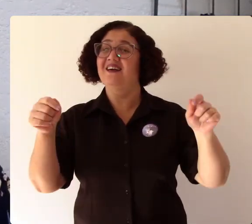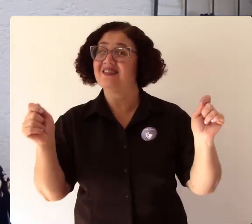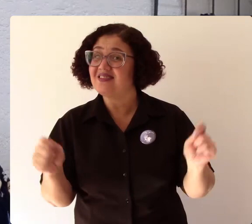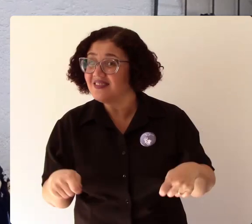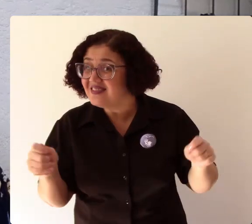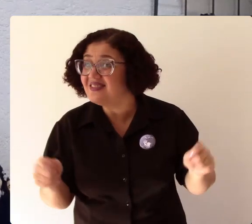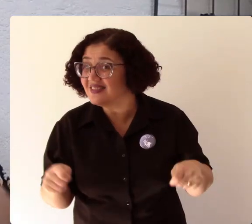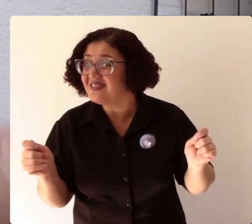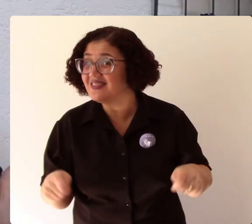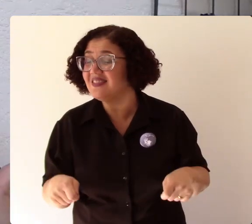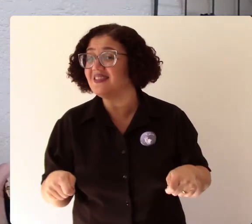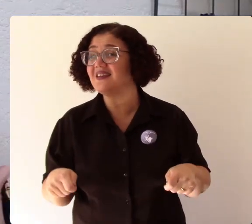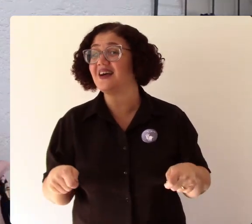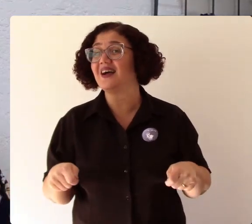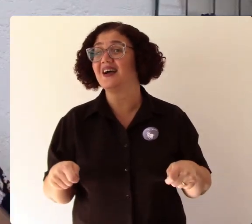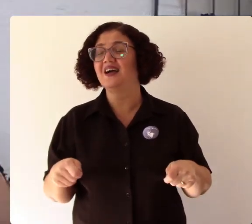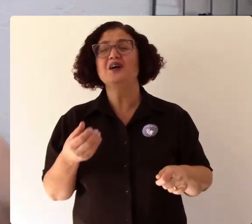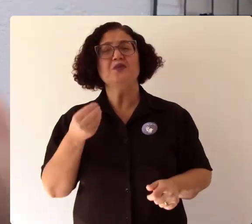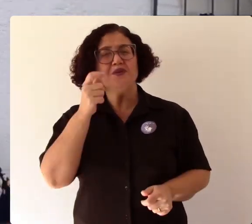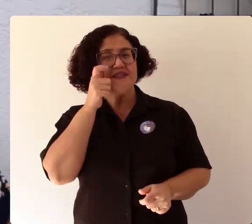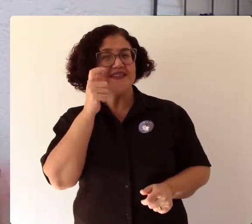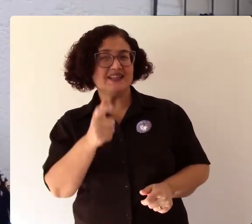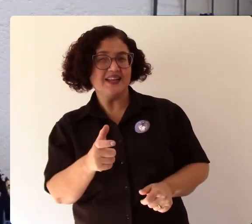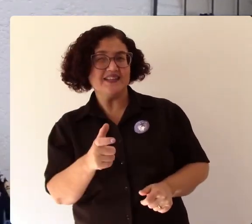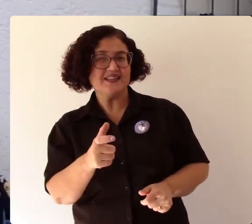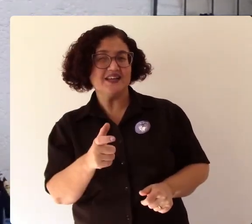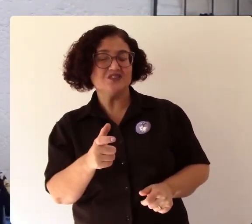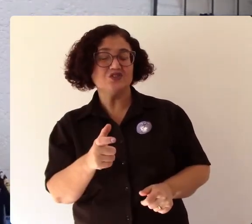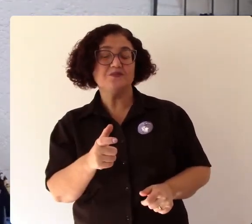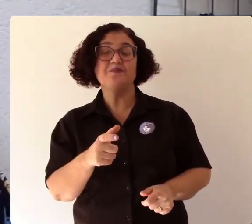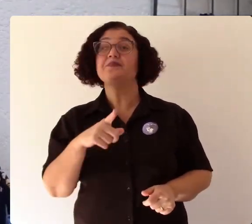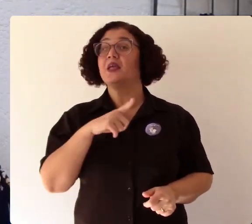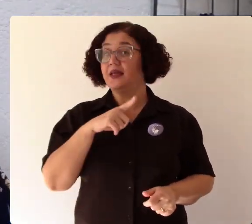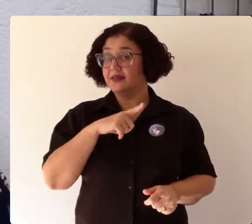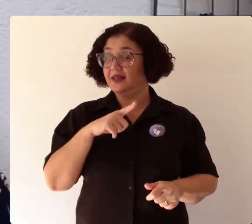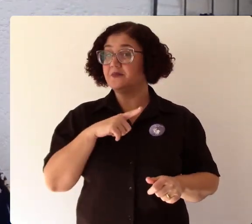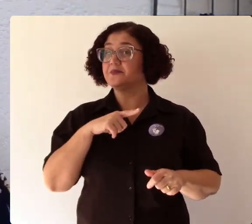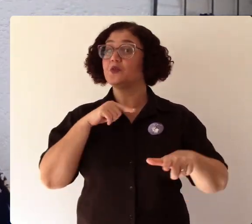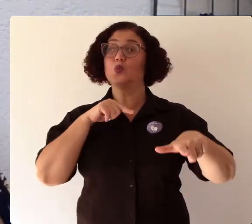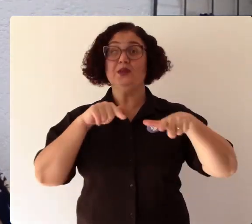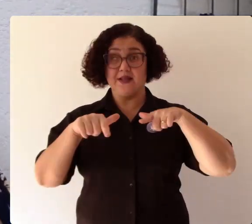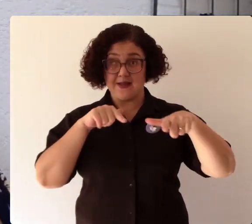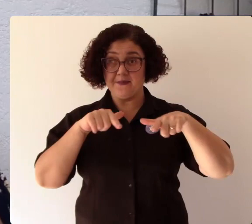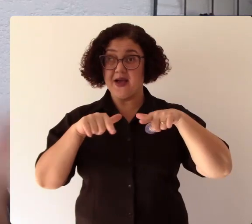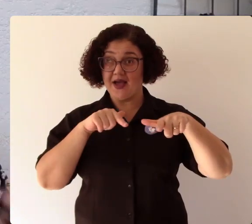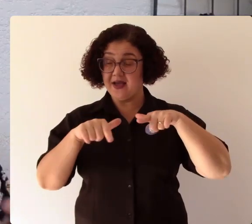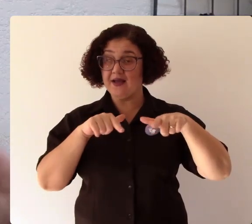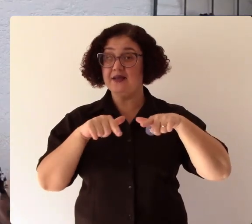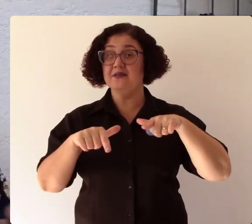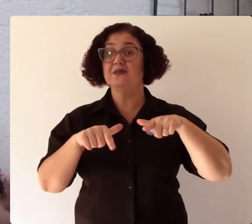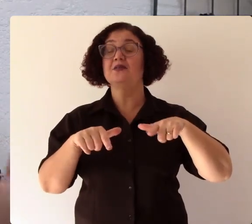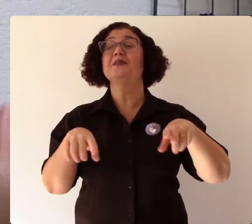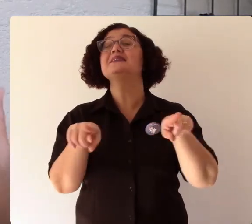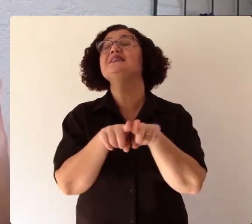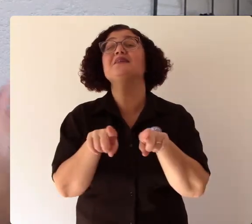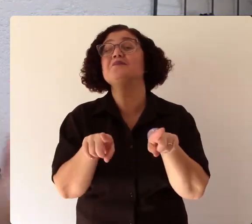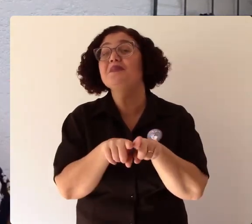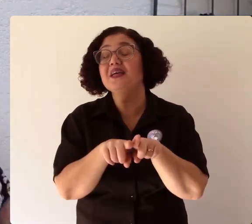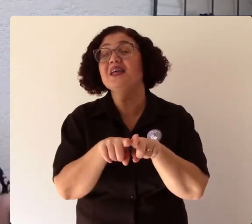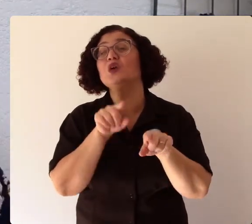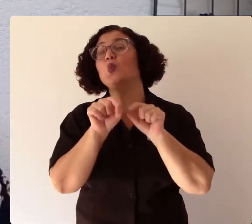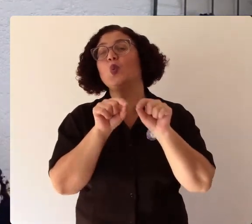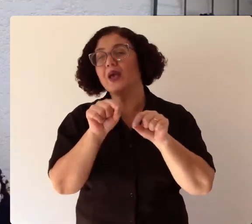é interessante além do trabalho né é Arthur Bispo traduzia